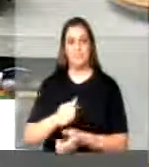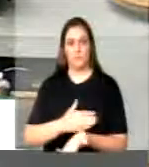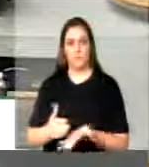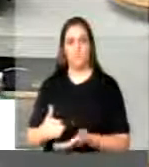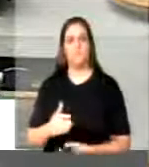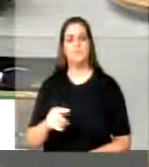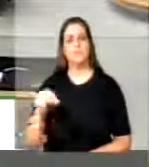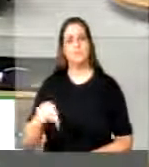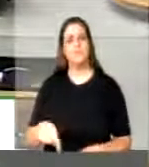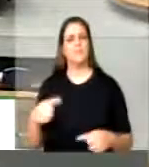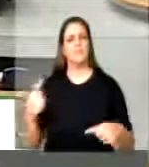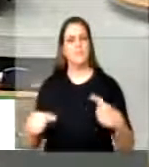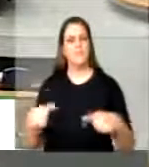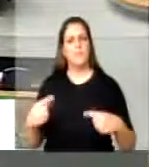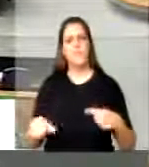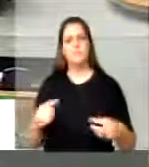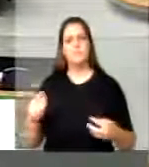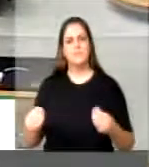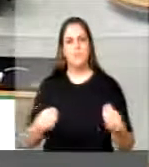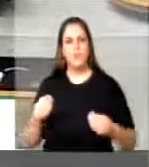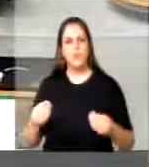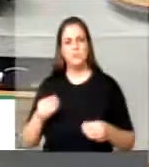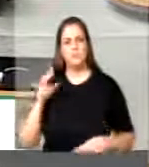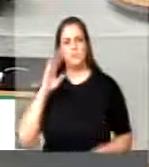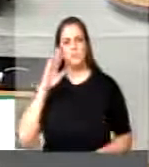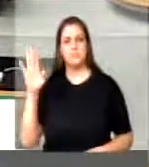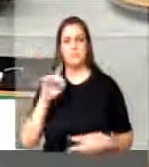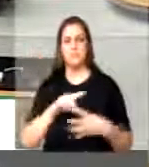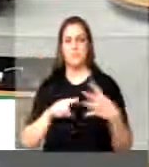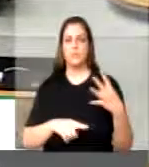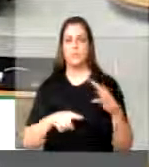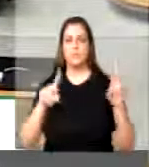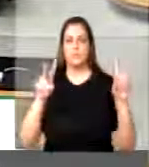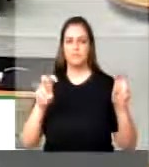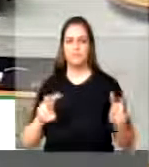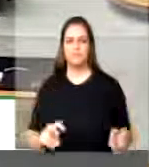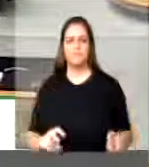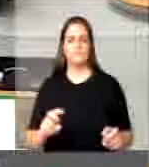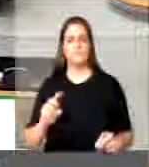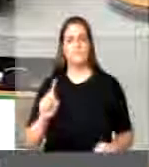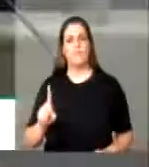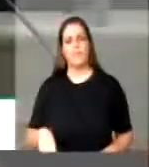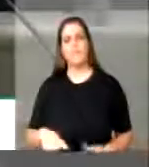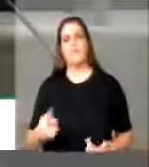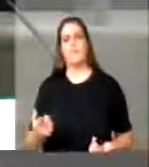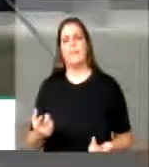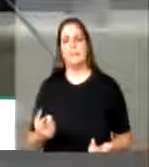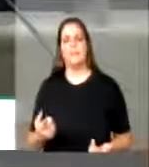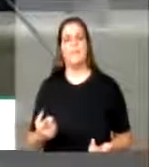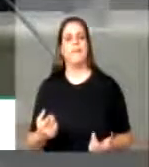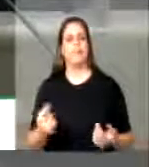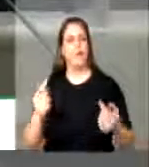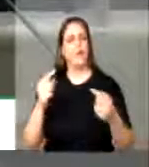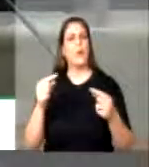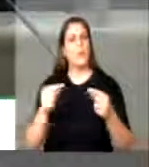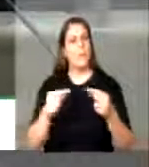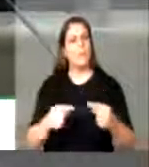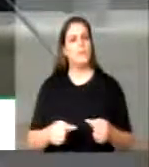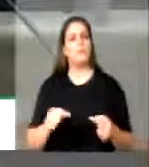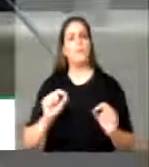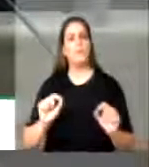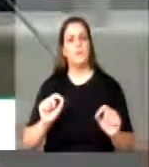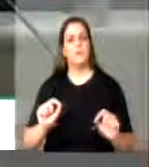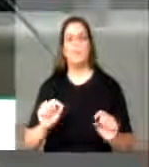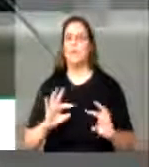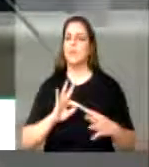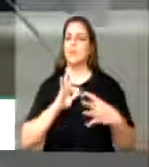Congresso Nacional se concentra em quatro matérias associadas entre si, que diminuem as